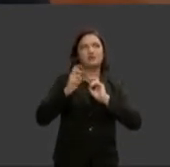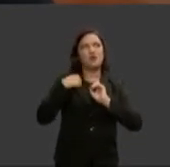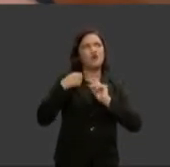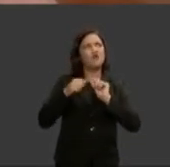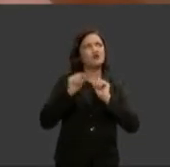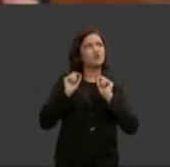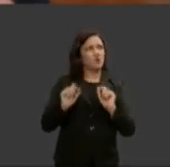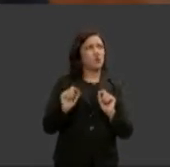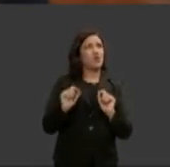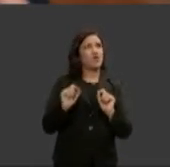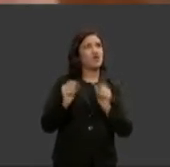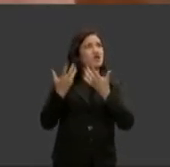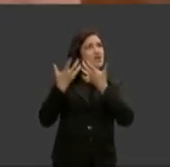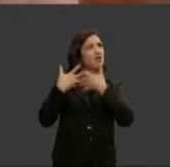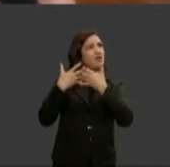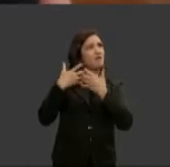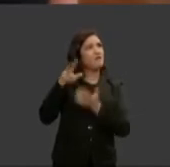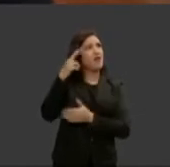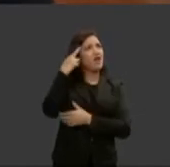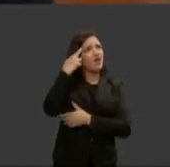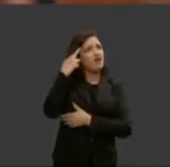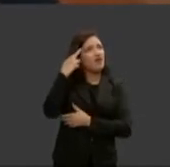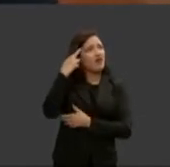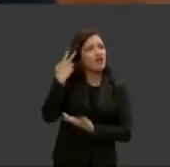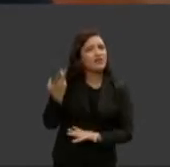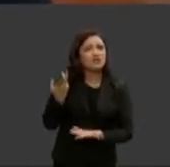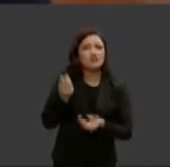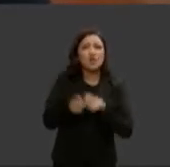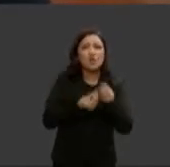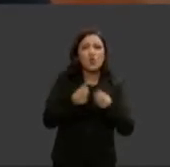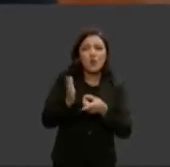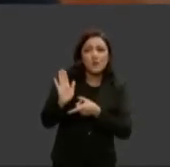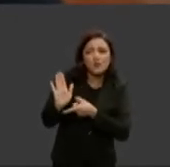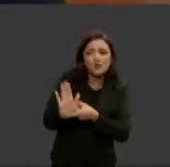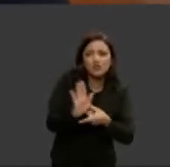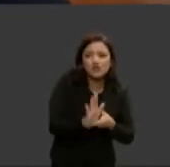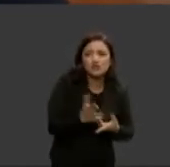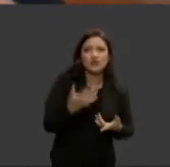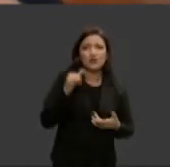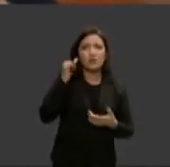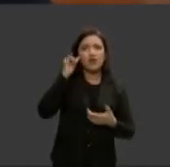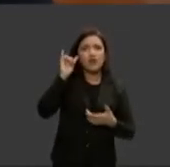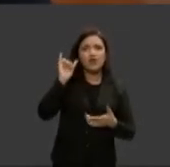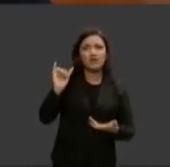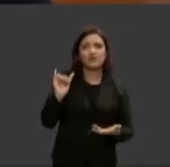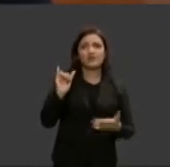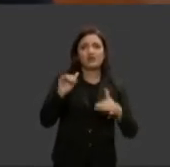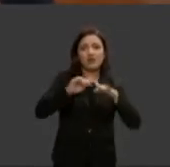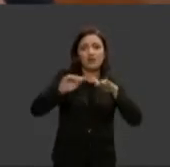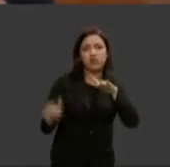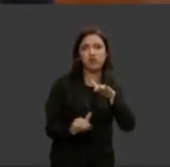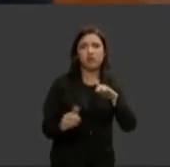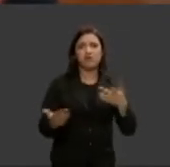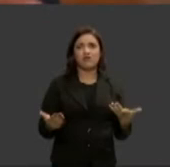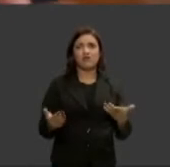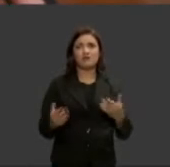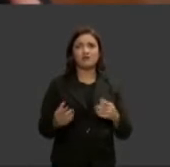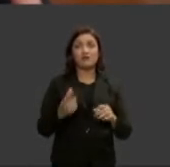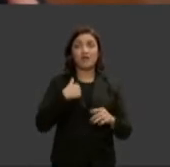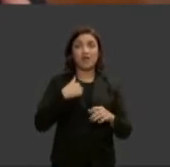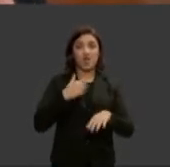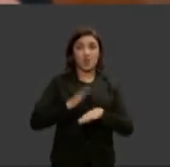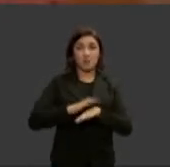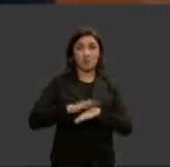fazendo para ajudar a superação da desigualdade entre homens e mulheres e o que que nós estamos fazendo que nós estamos